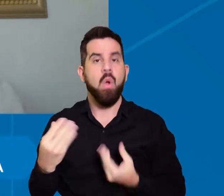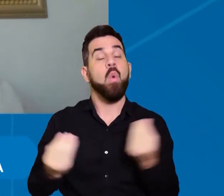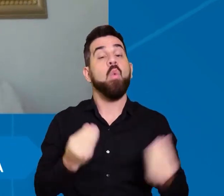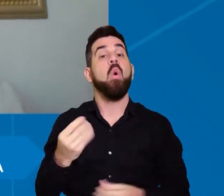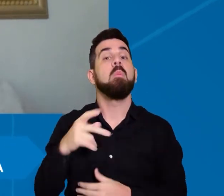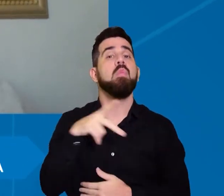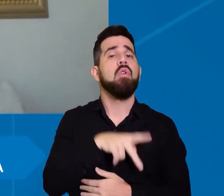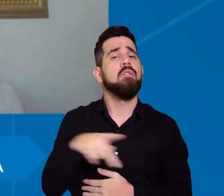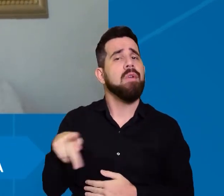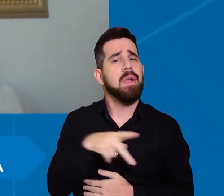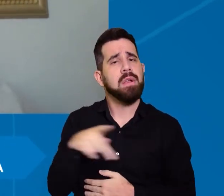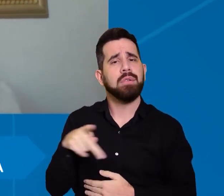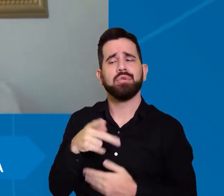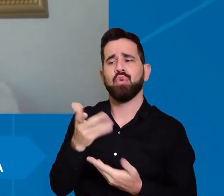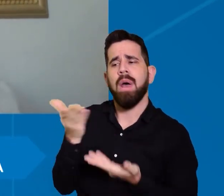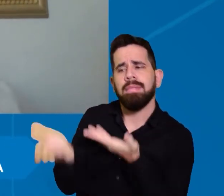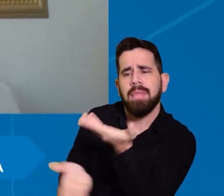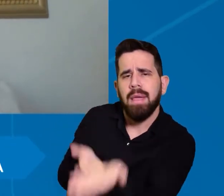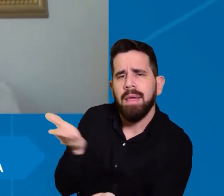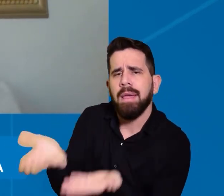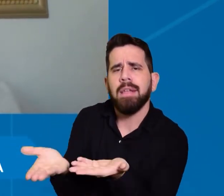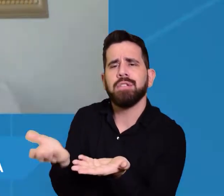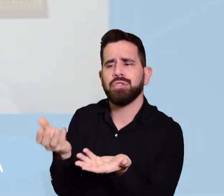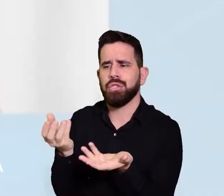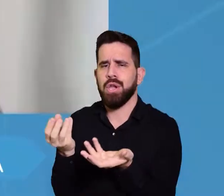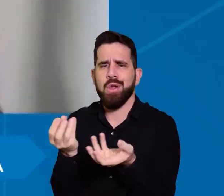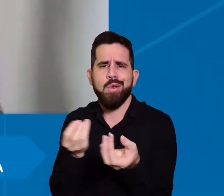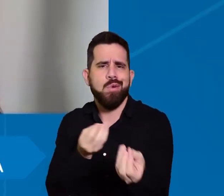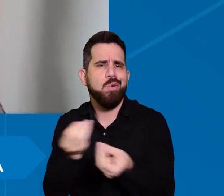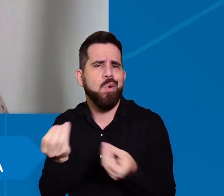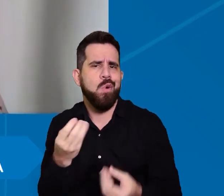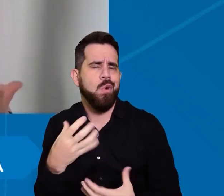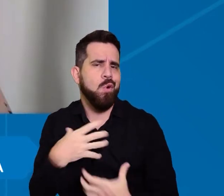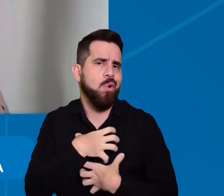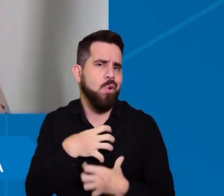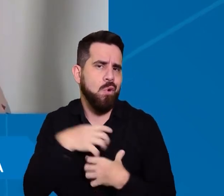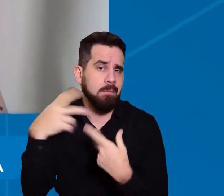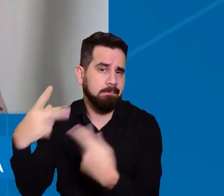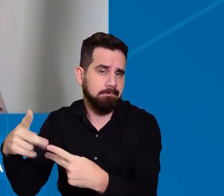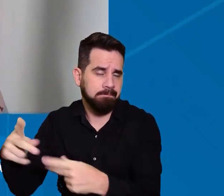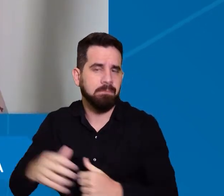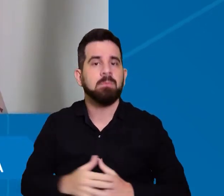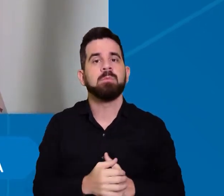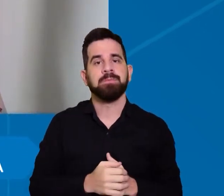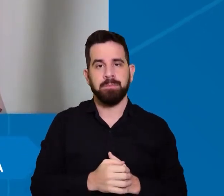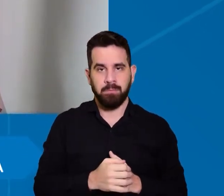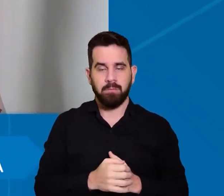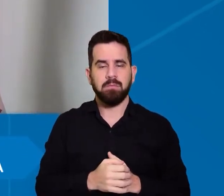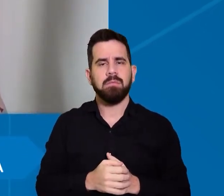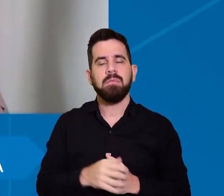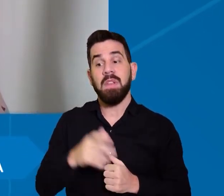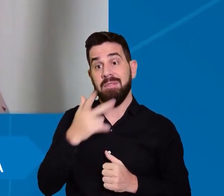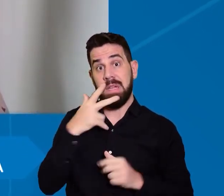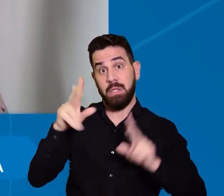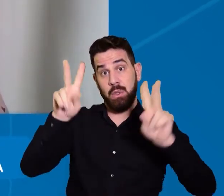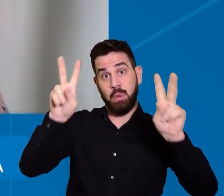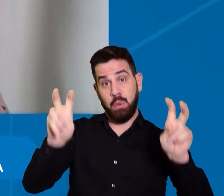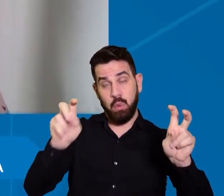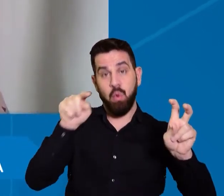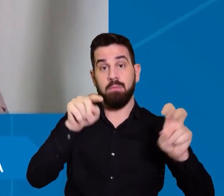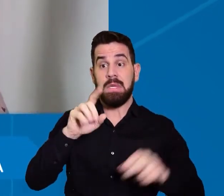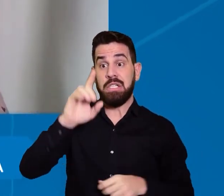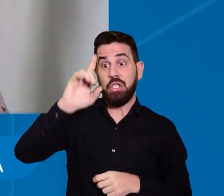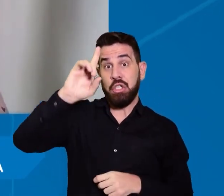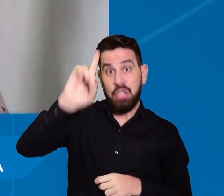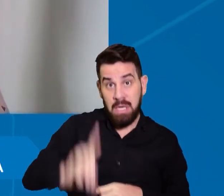apoio e quais são as dificuldades que eles encontram. Quando a gente fala em direitos das pessoas com deficiência, quais que são os mais